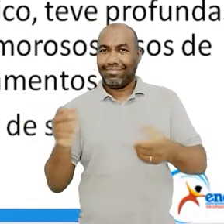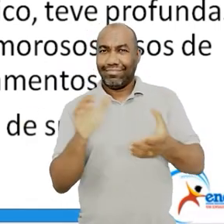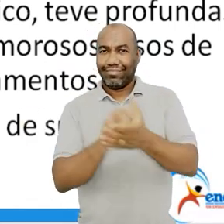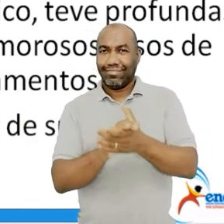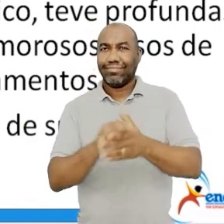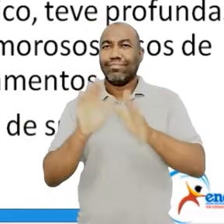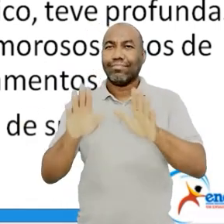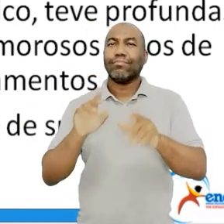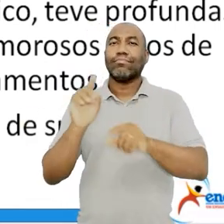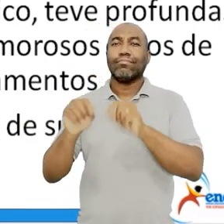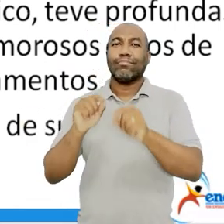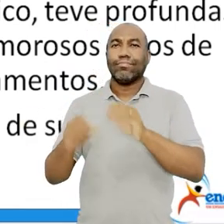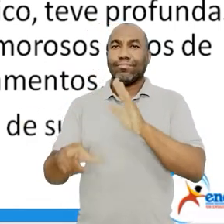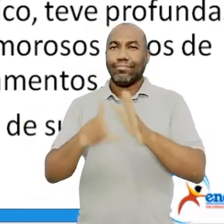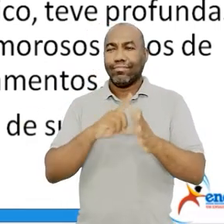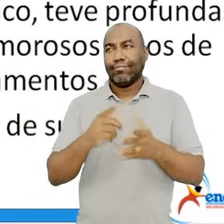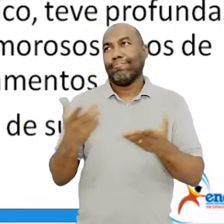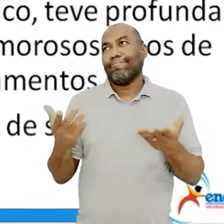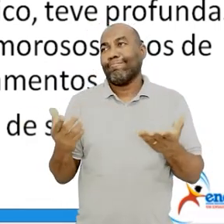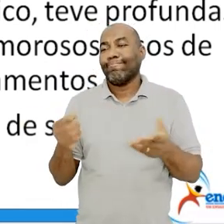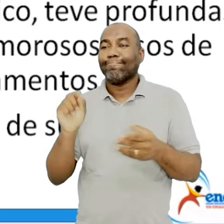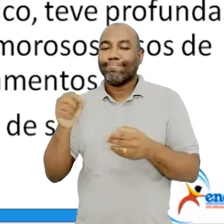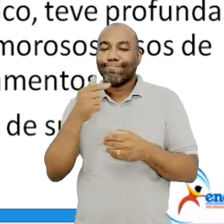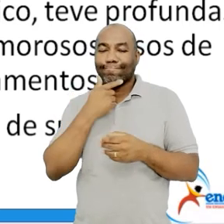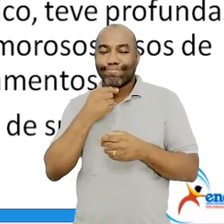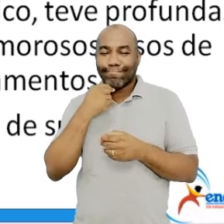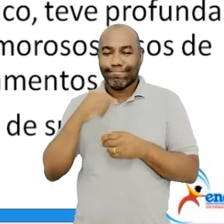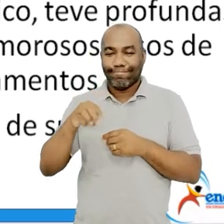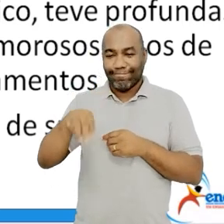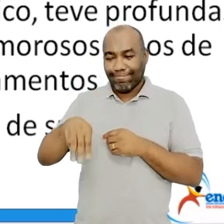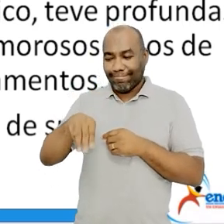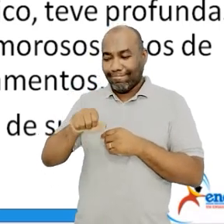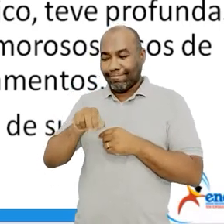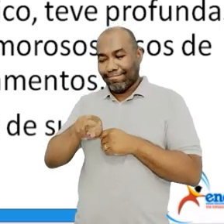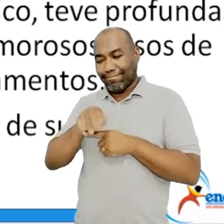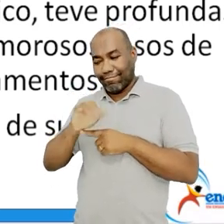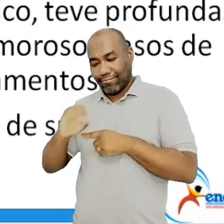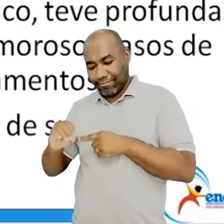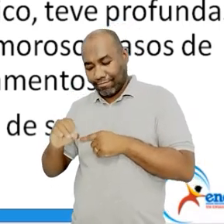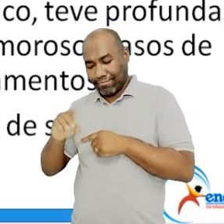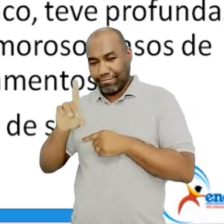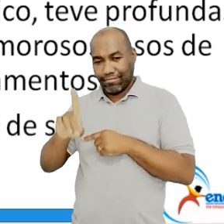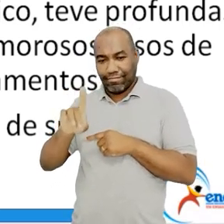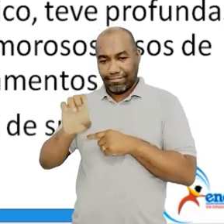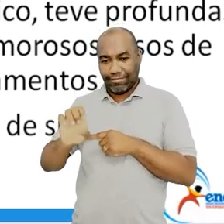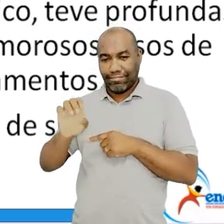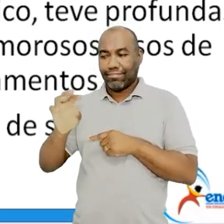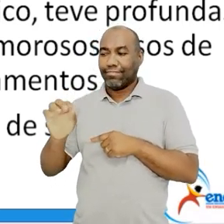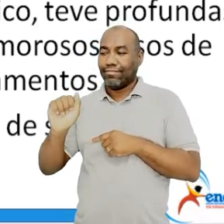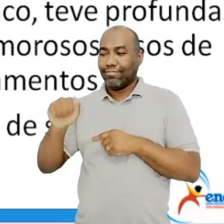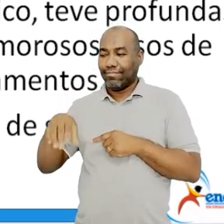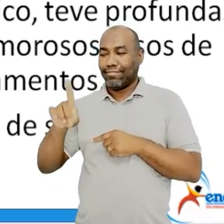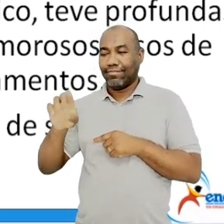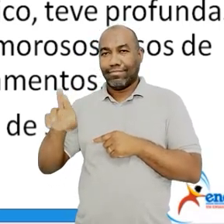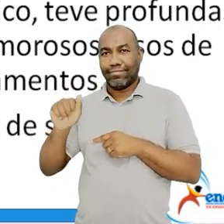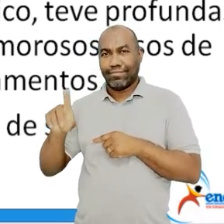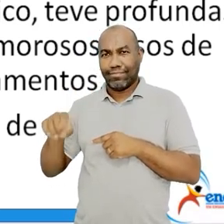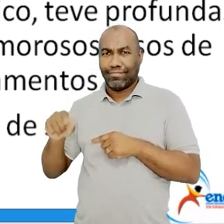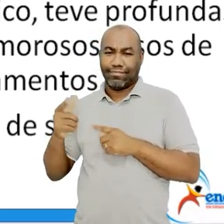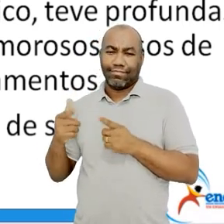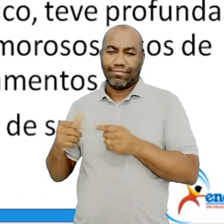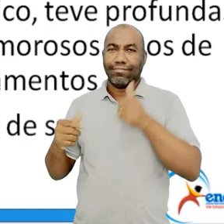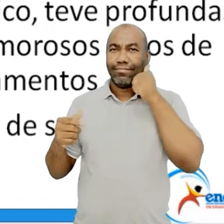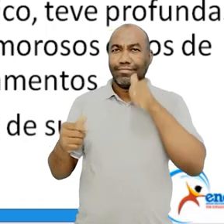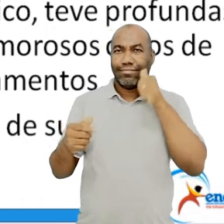a amizade que tinha, porque Mário de Andrade tinha um amor platônico por Tarsila, certo? Tarsila era